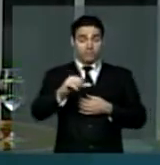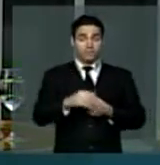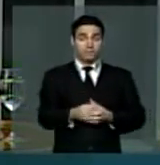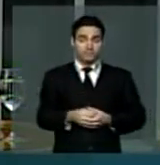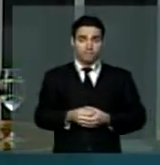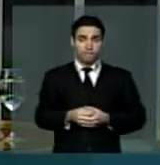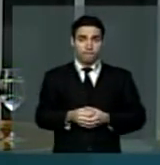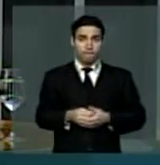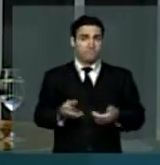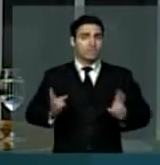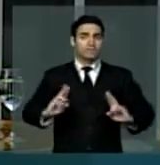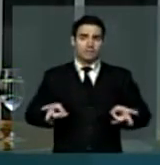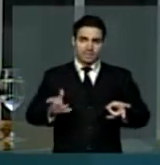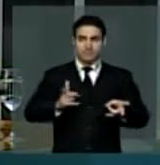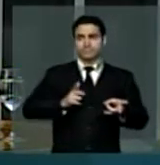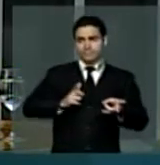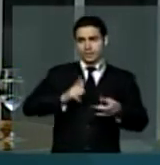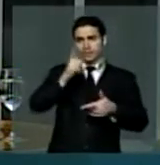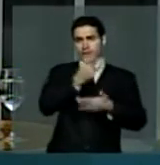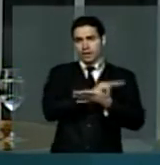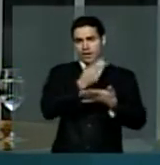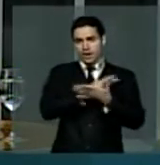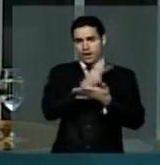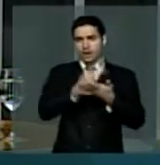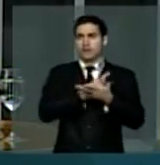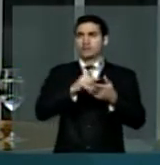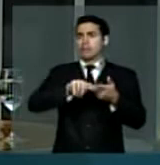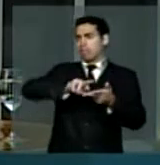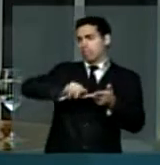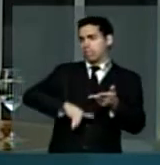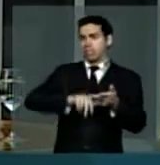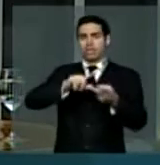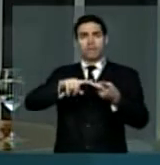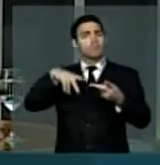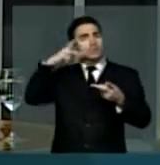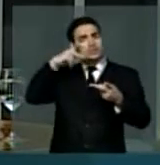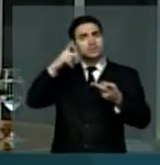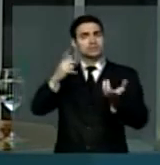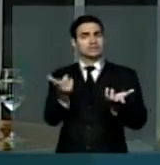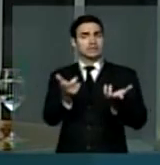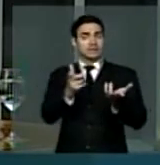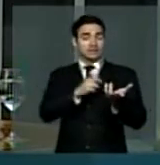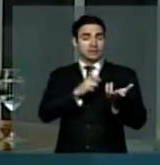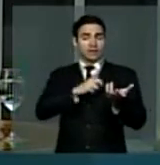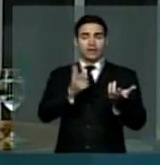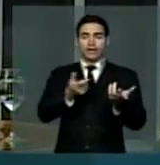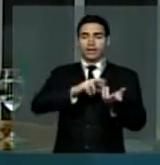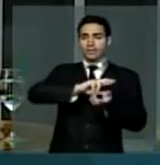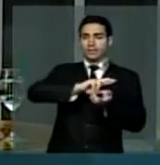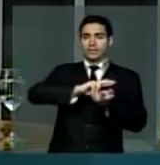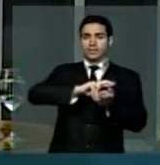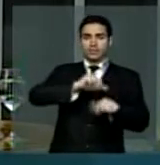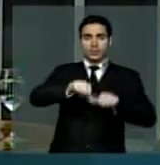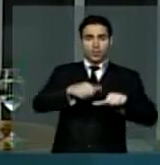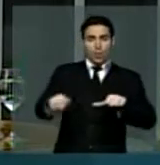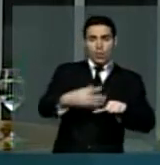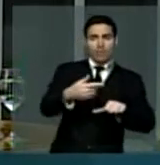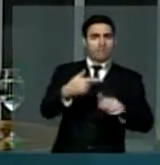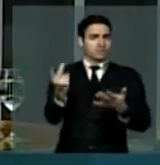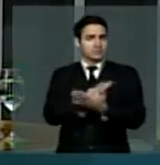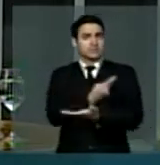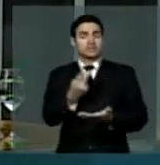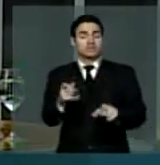Apesar dos erros políticos, apesar das reviravoltas e das incoerências da atual direção